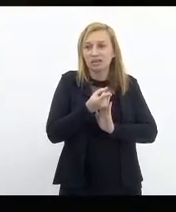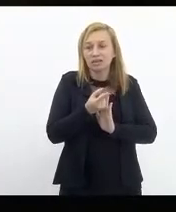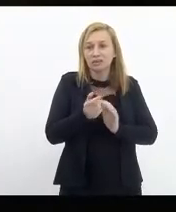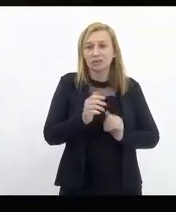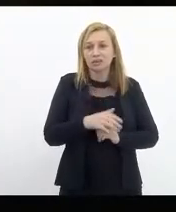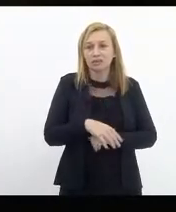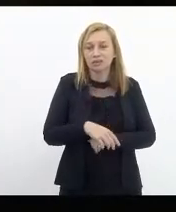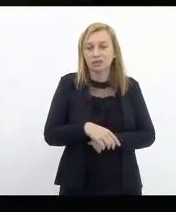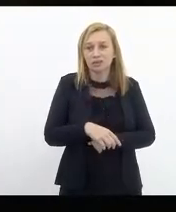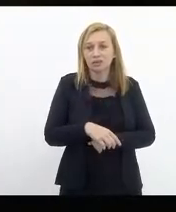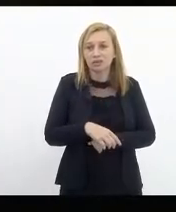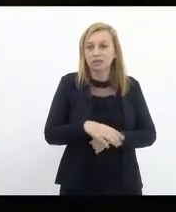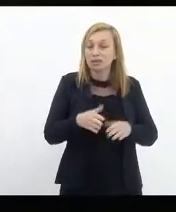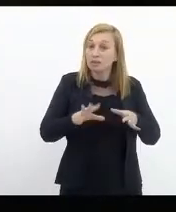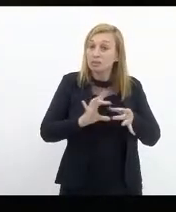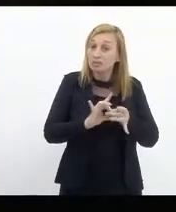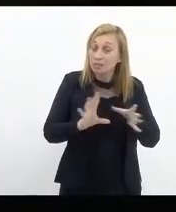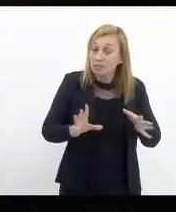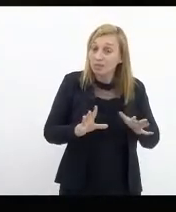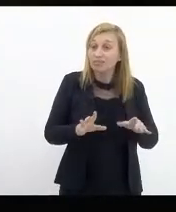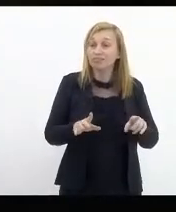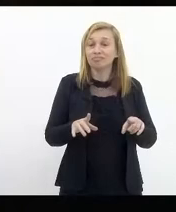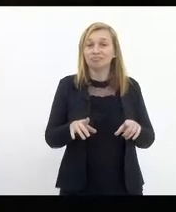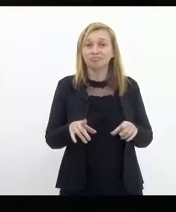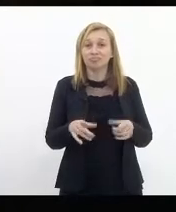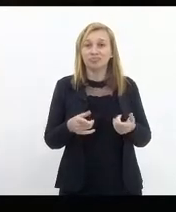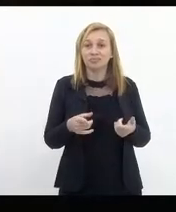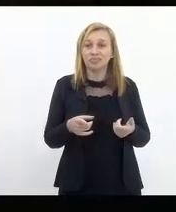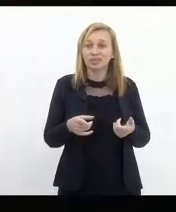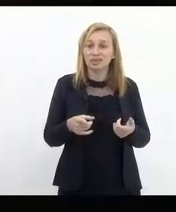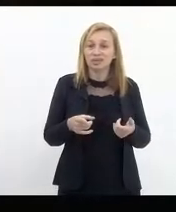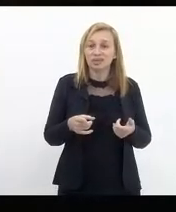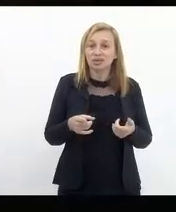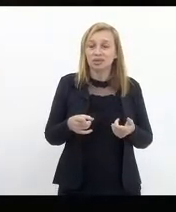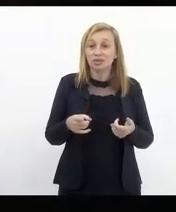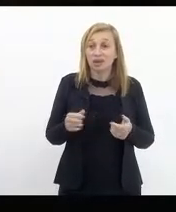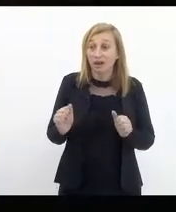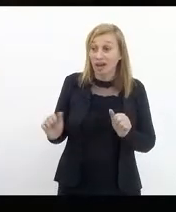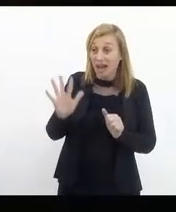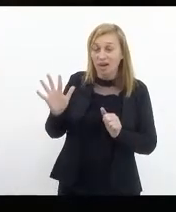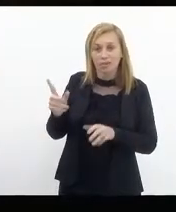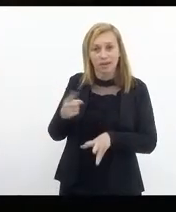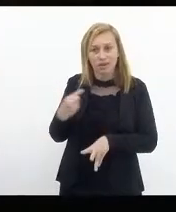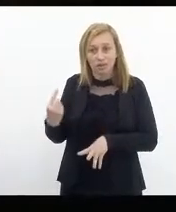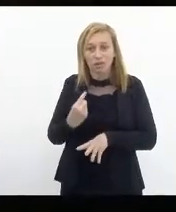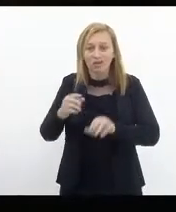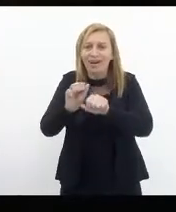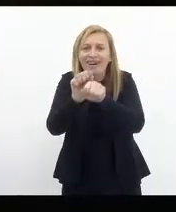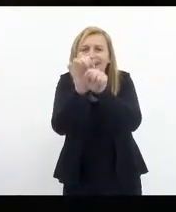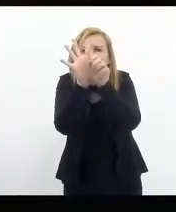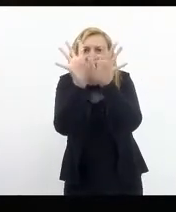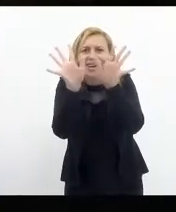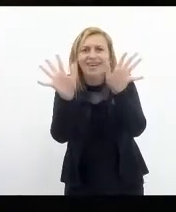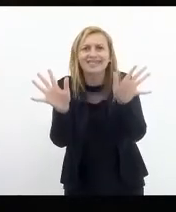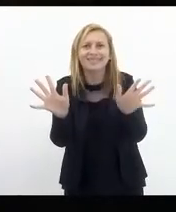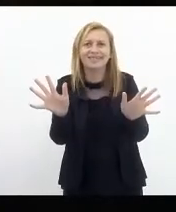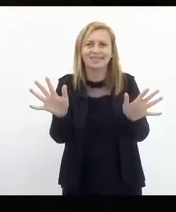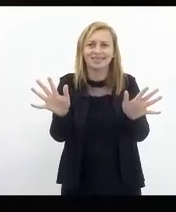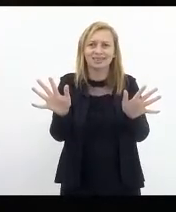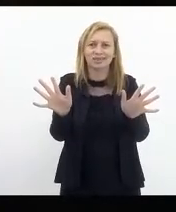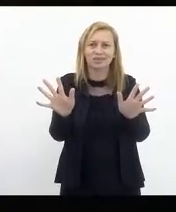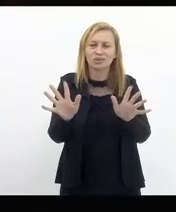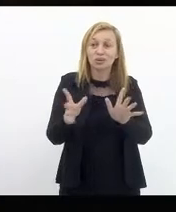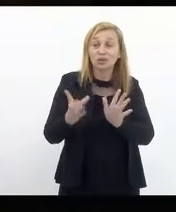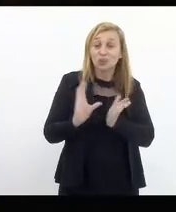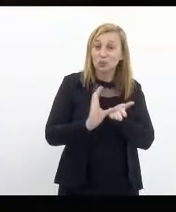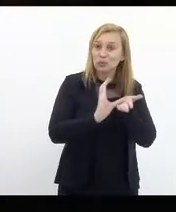Então, permite, inclusive, aquilo que é muito caro para todos nós, a transparência da aplicação